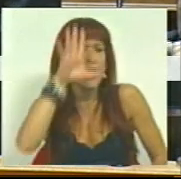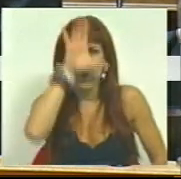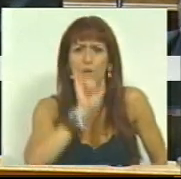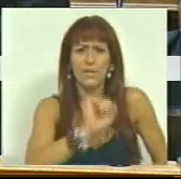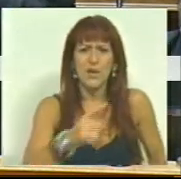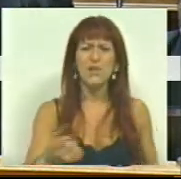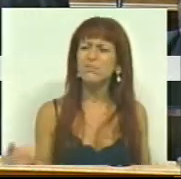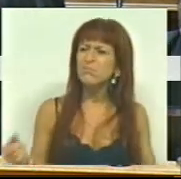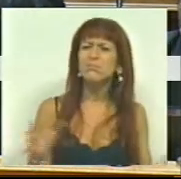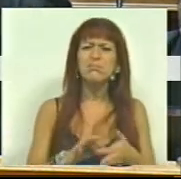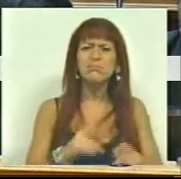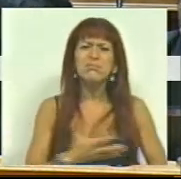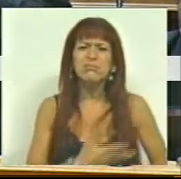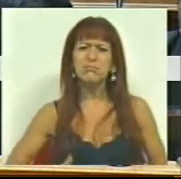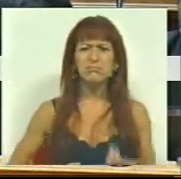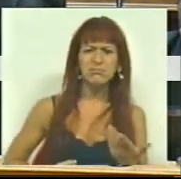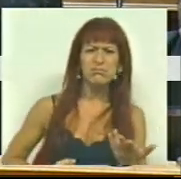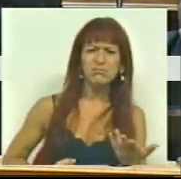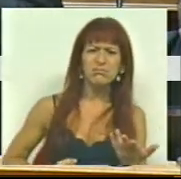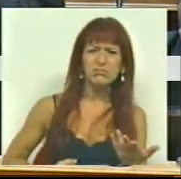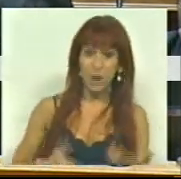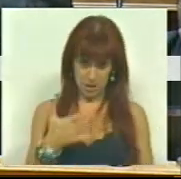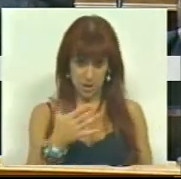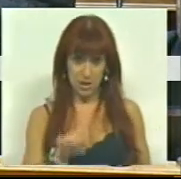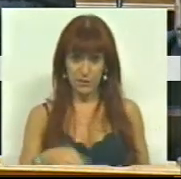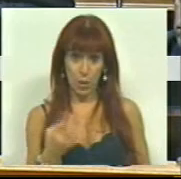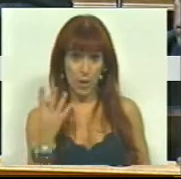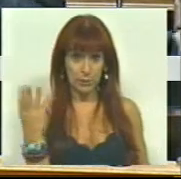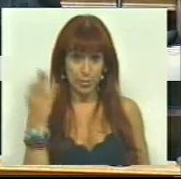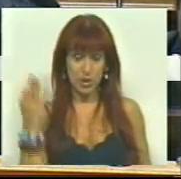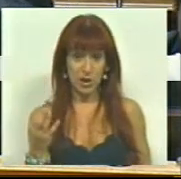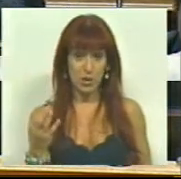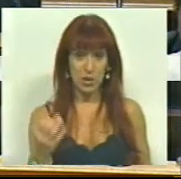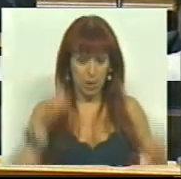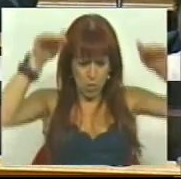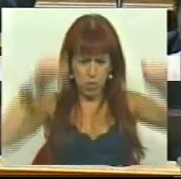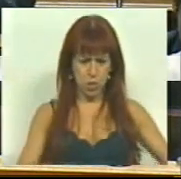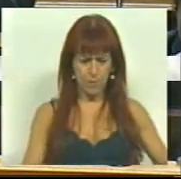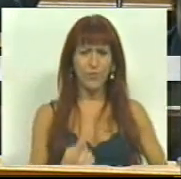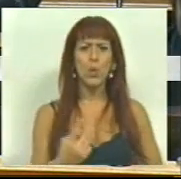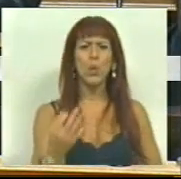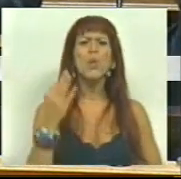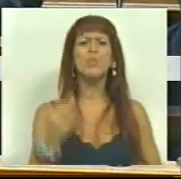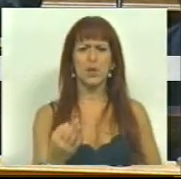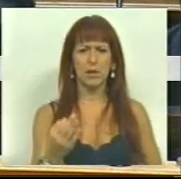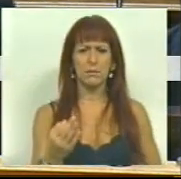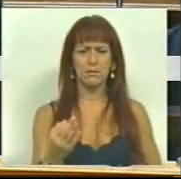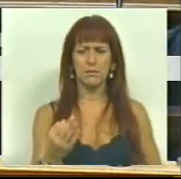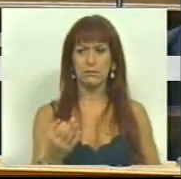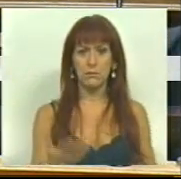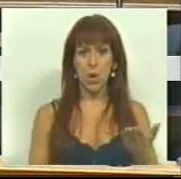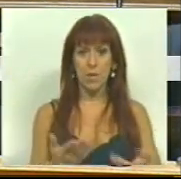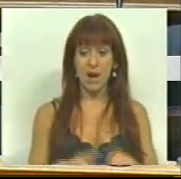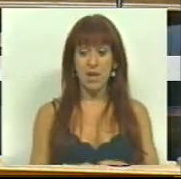governo em relação ao desemprego, 16,4% e uma recessão de 1% em